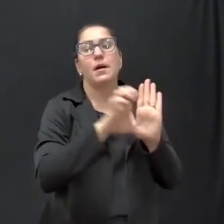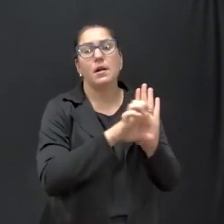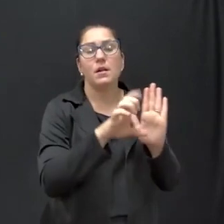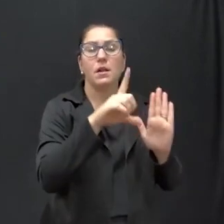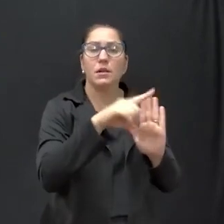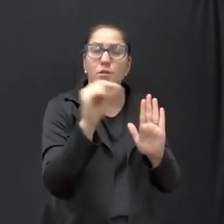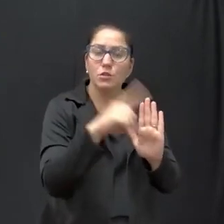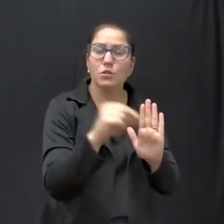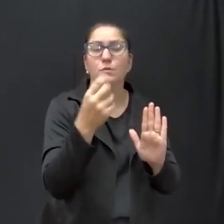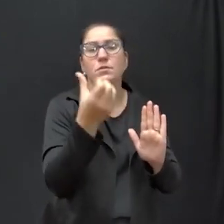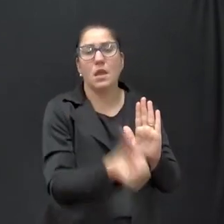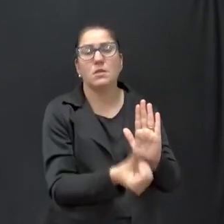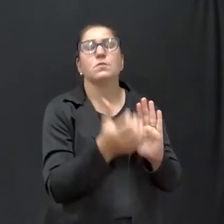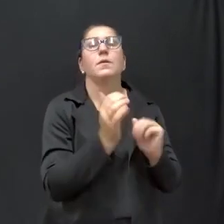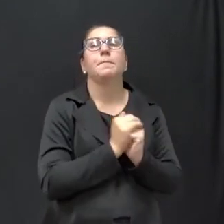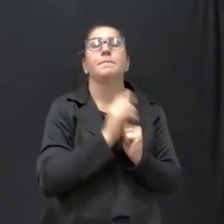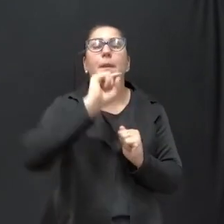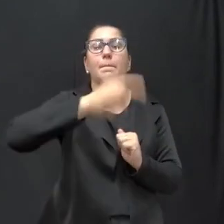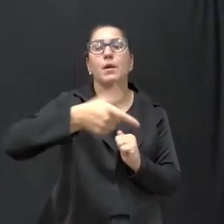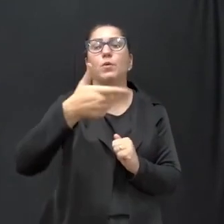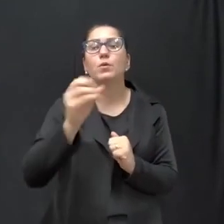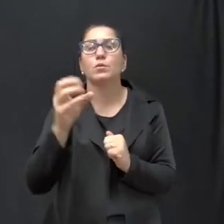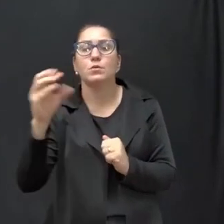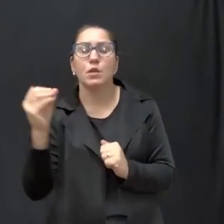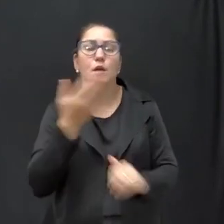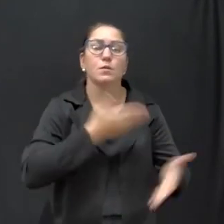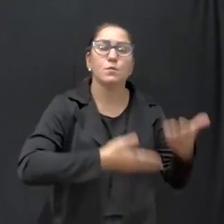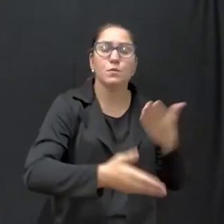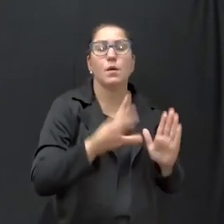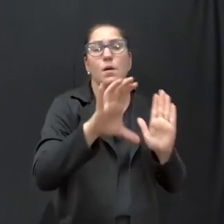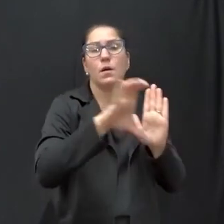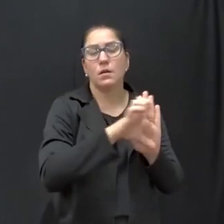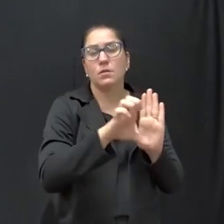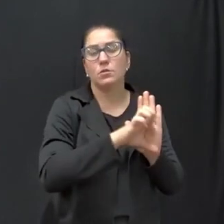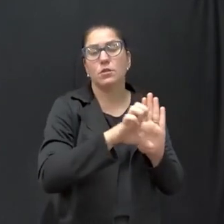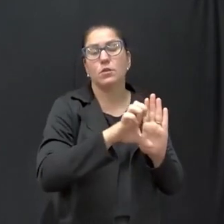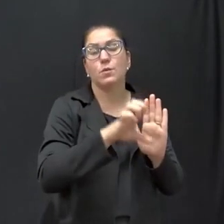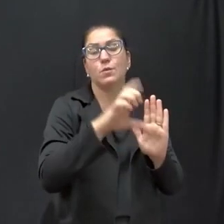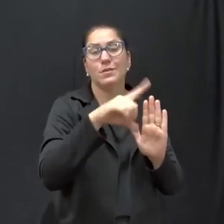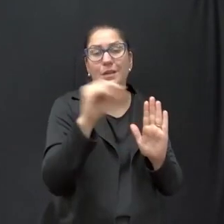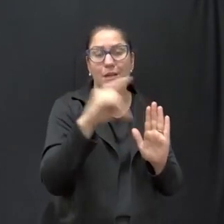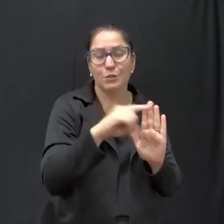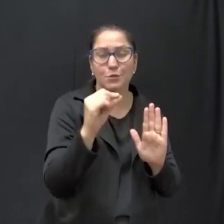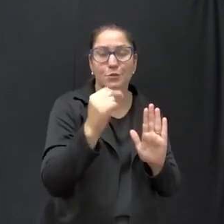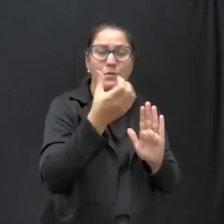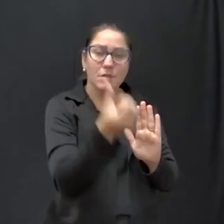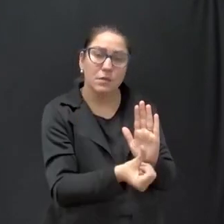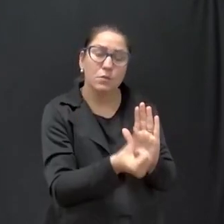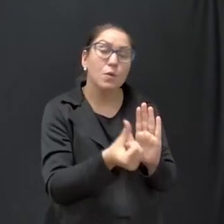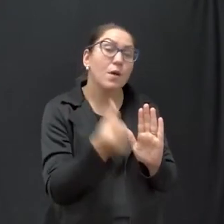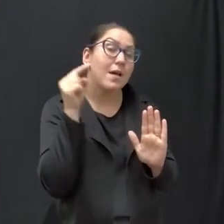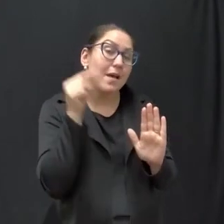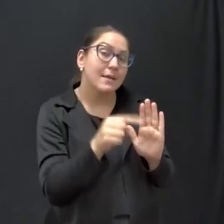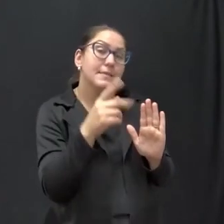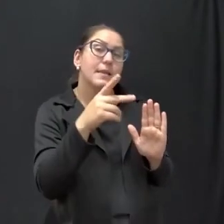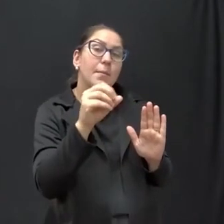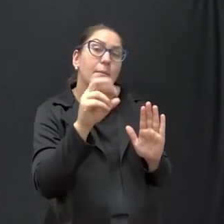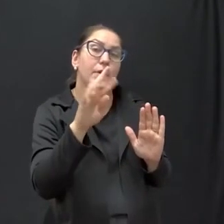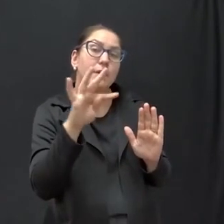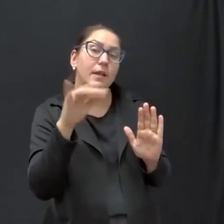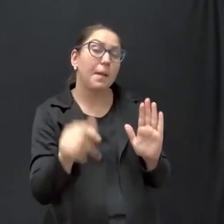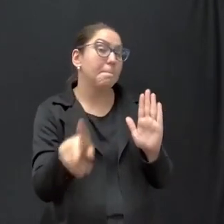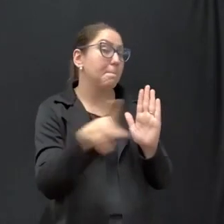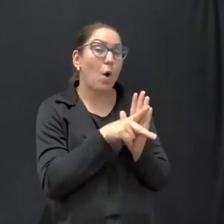artigo 6º, R$.200,00 para articuladores previstos no artigo 6º desta portaria. Ou seja, a própria